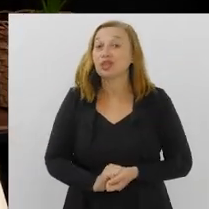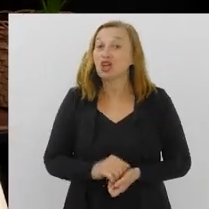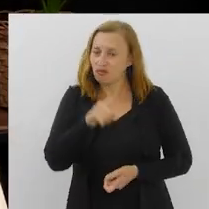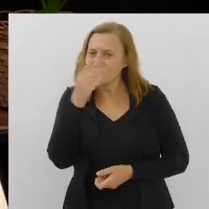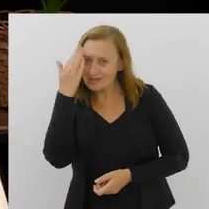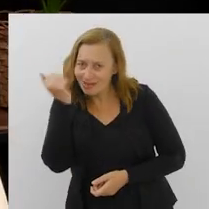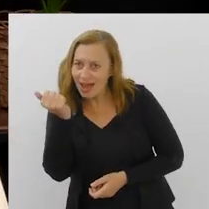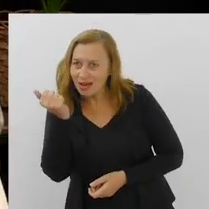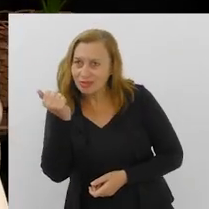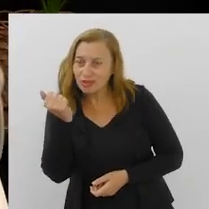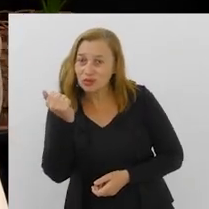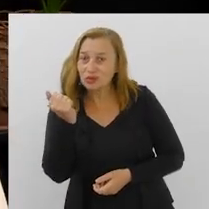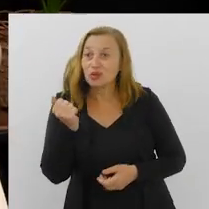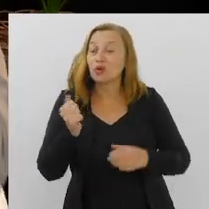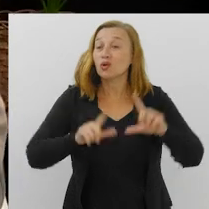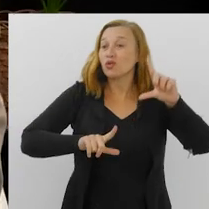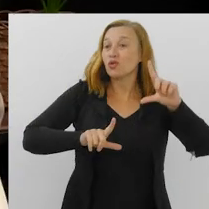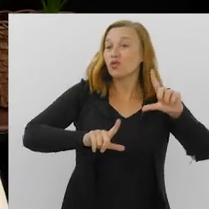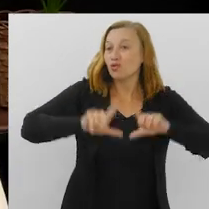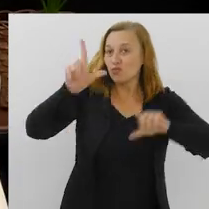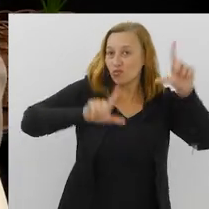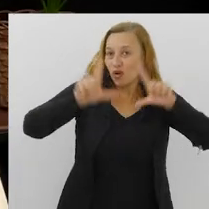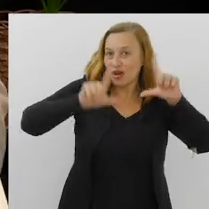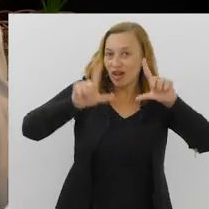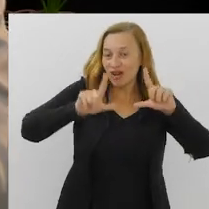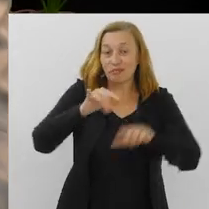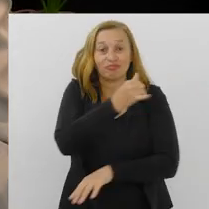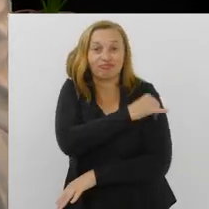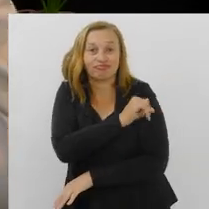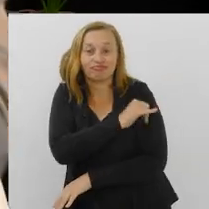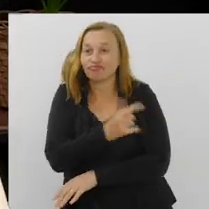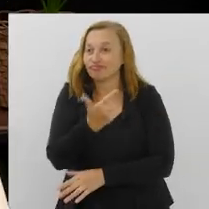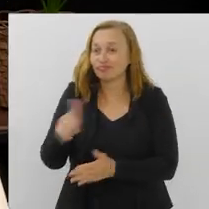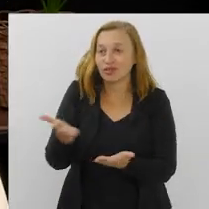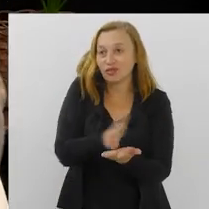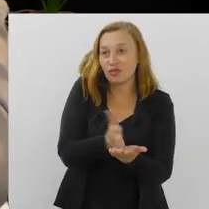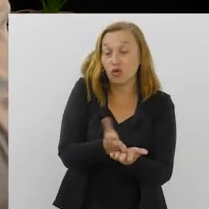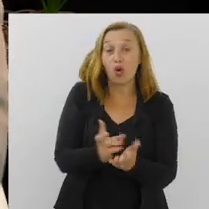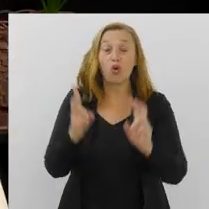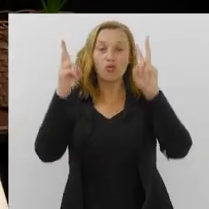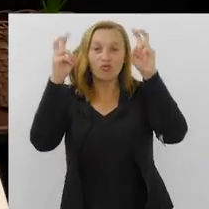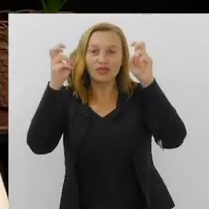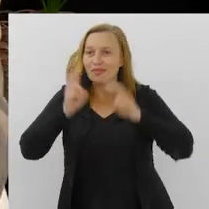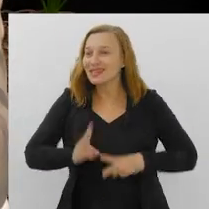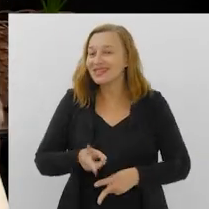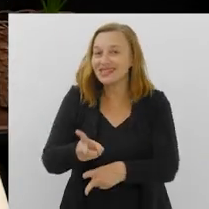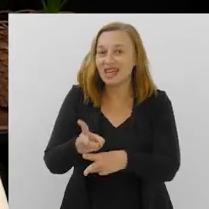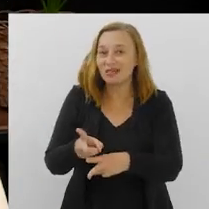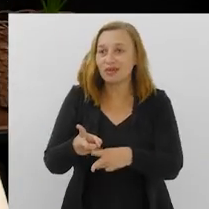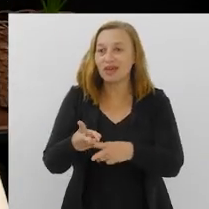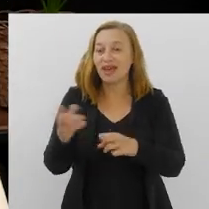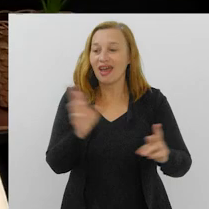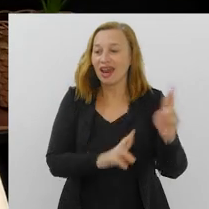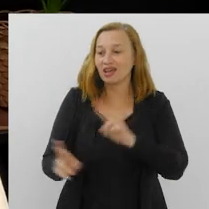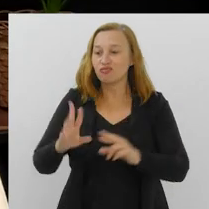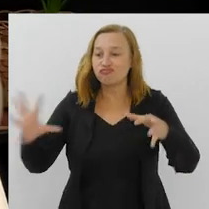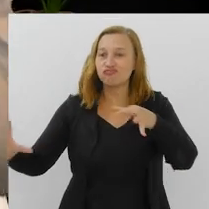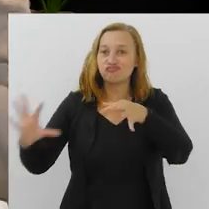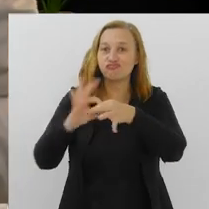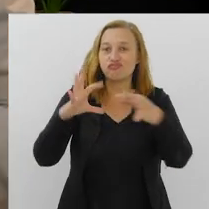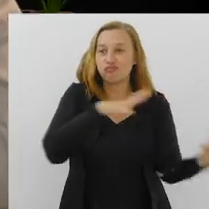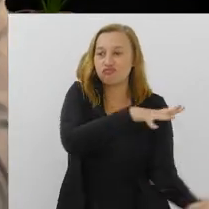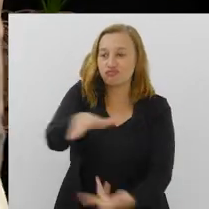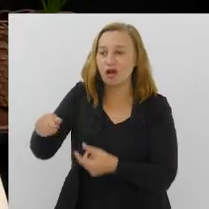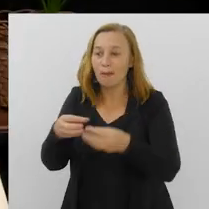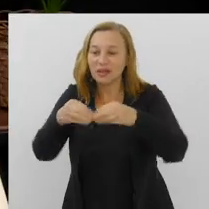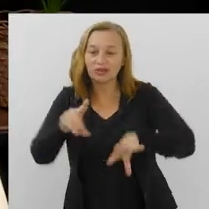sabe, o programa Rio Sem Fronteiras traz sempre um tema relacionado ao mundo de maneira universal e que afeta todos